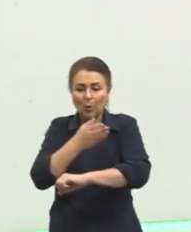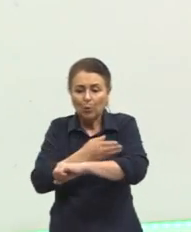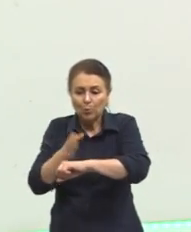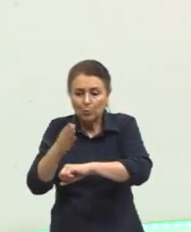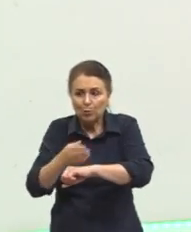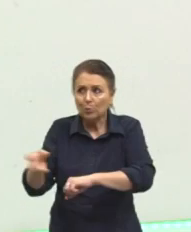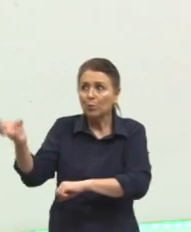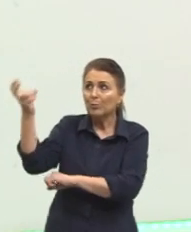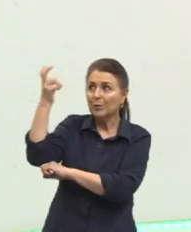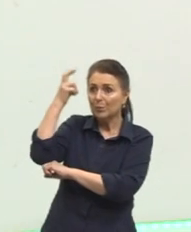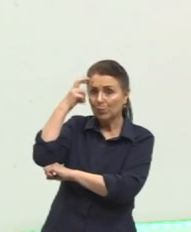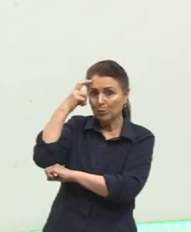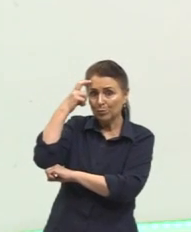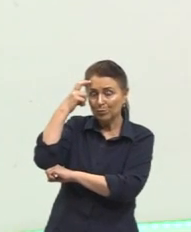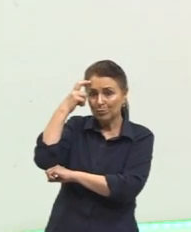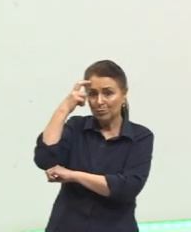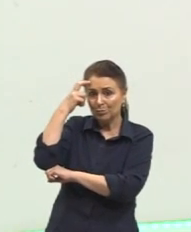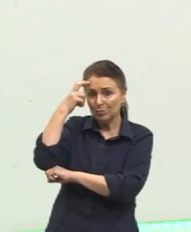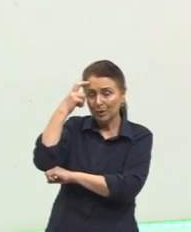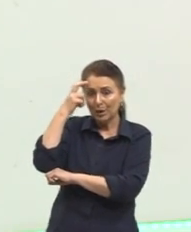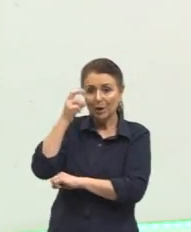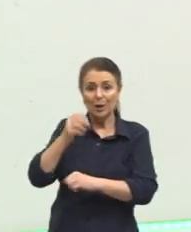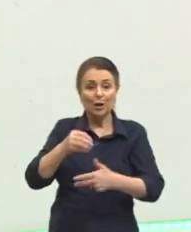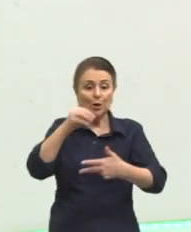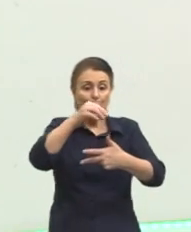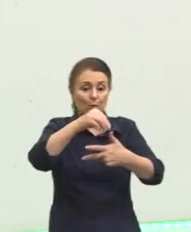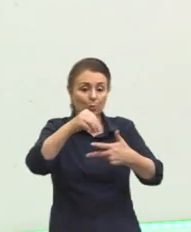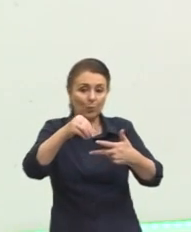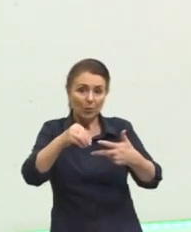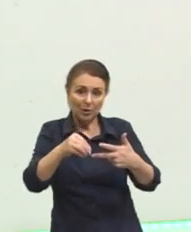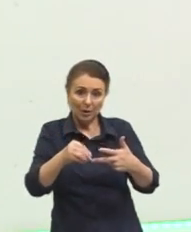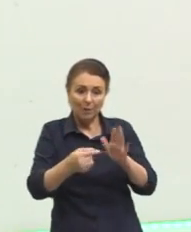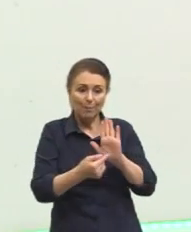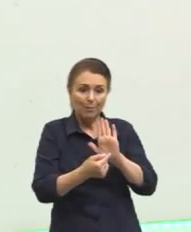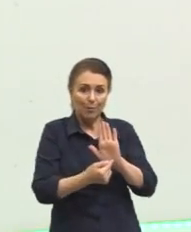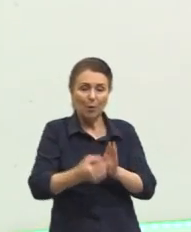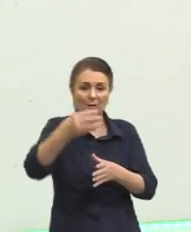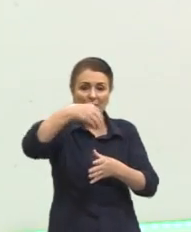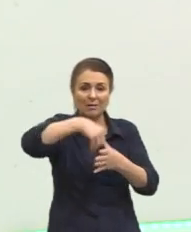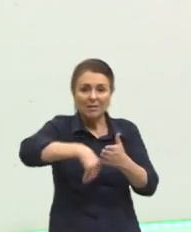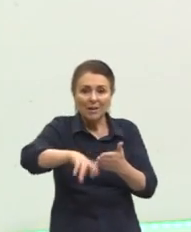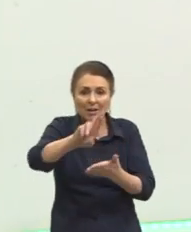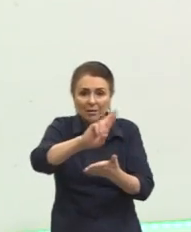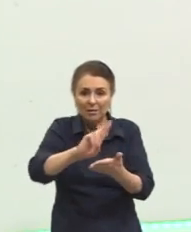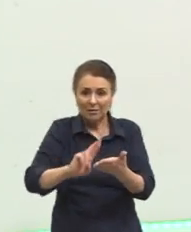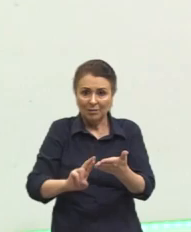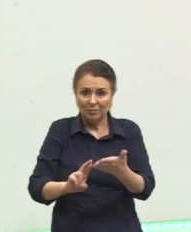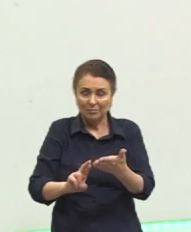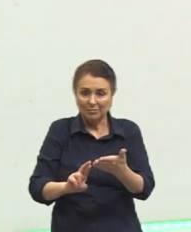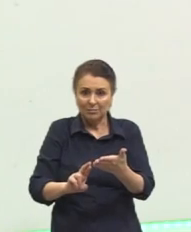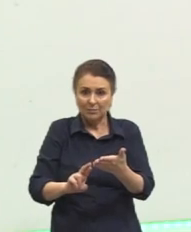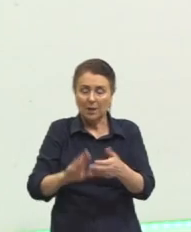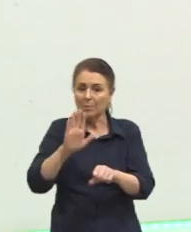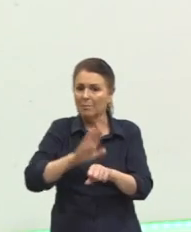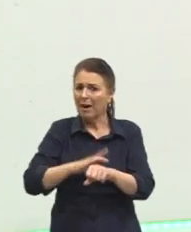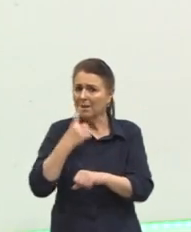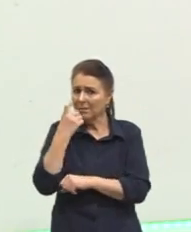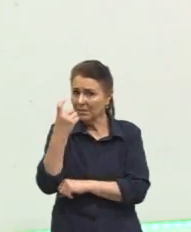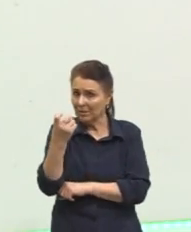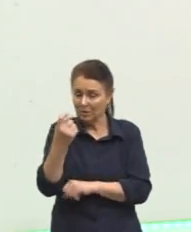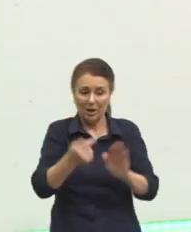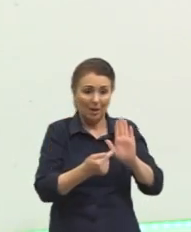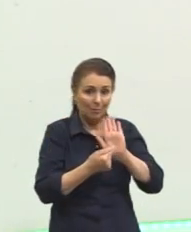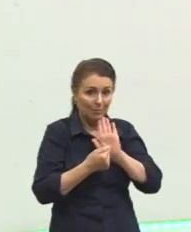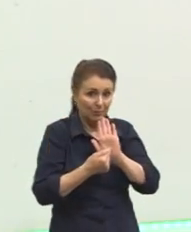cultura. E o Enem traz isso para dentro da redação. E o que foi mais interessante, não só apresentou esse tema